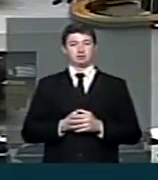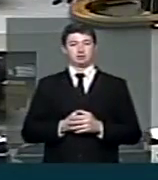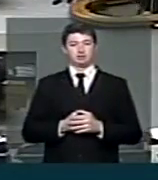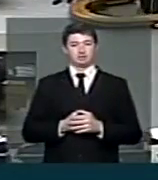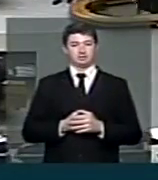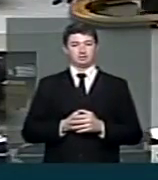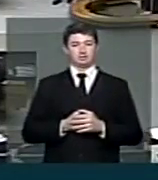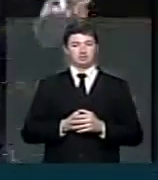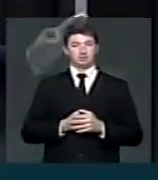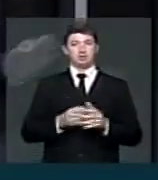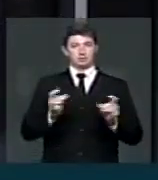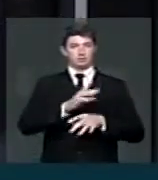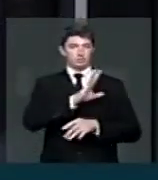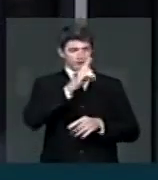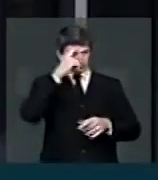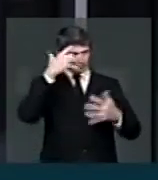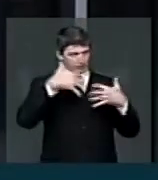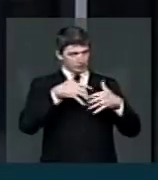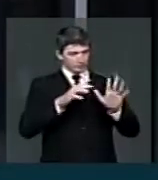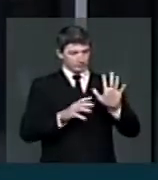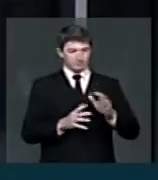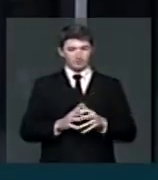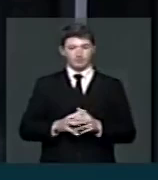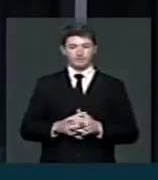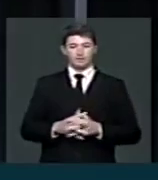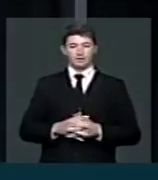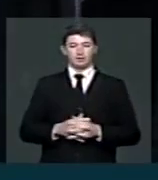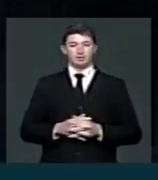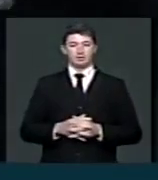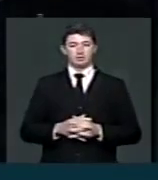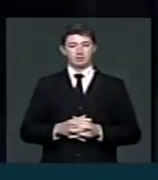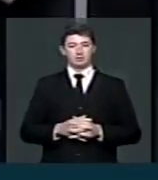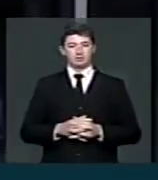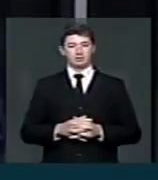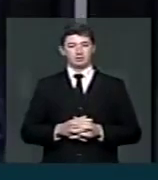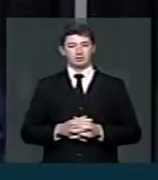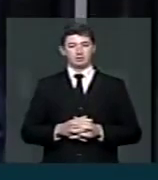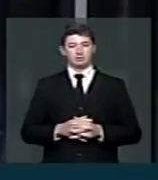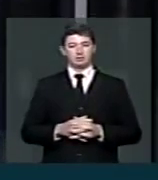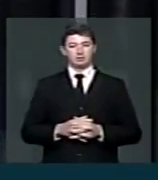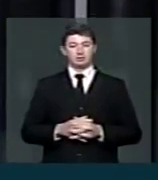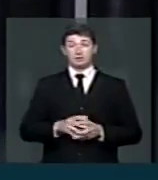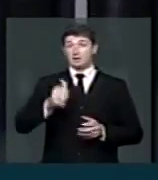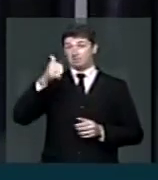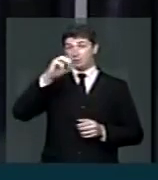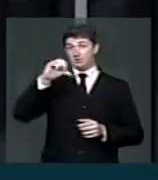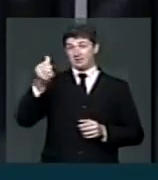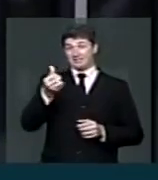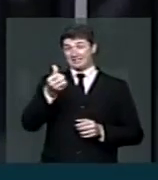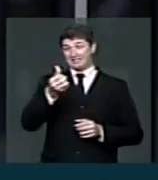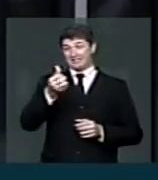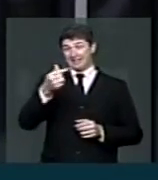Só para concluir esse raciocínio, só para concluir esse raciocínio. Em 1970,